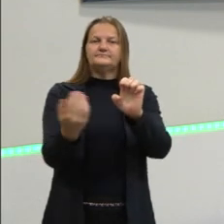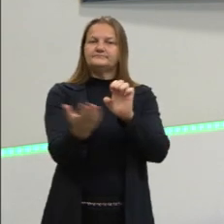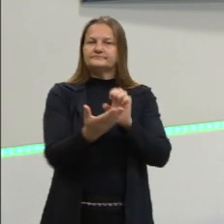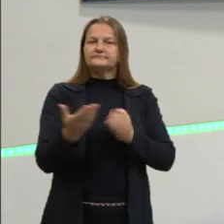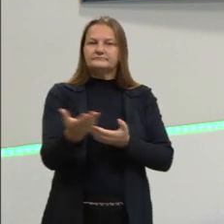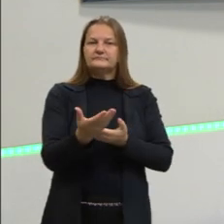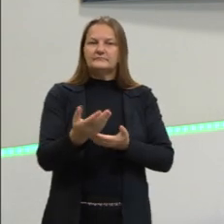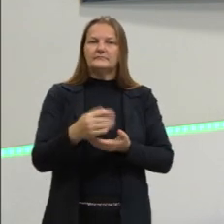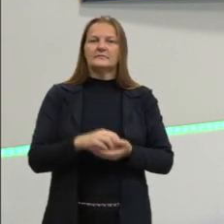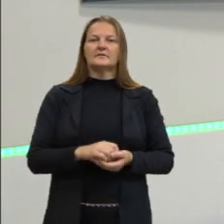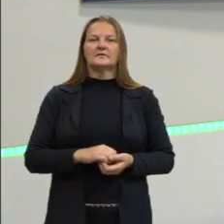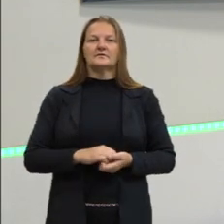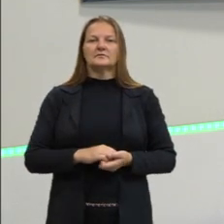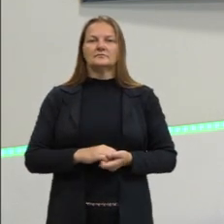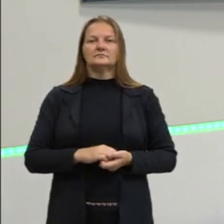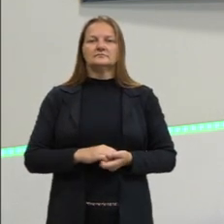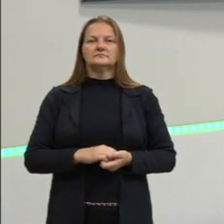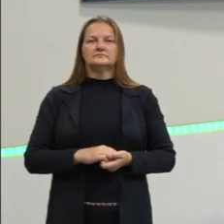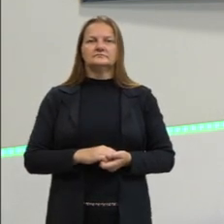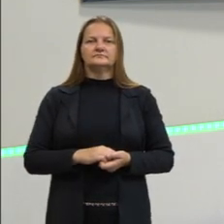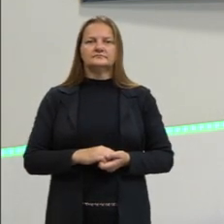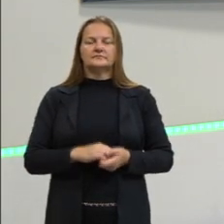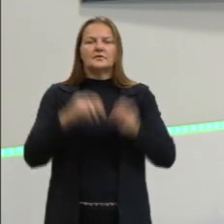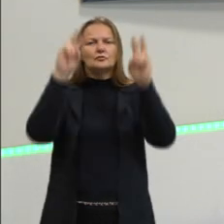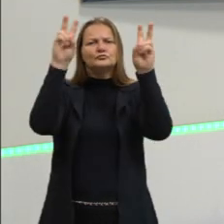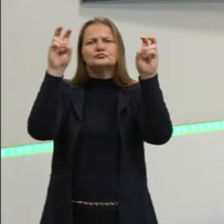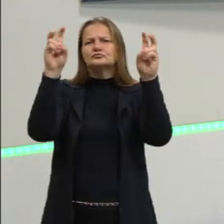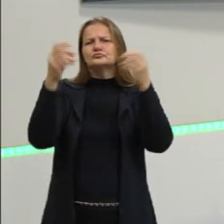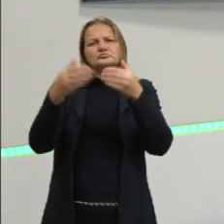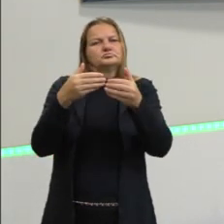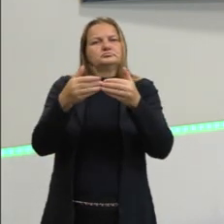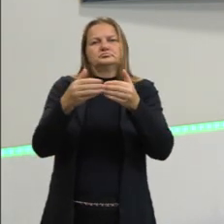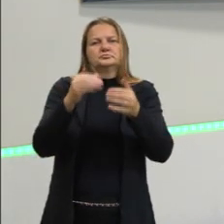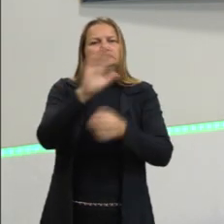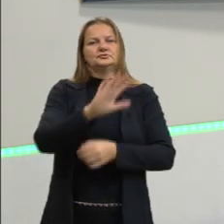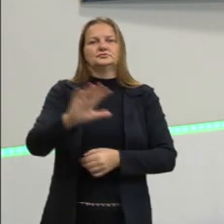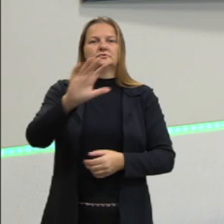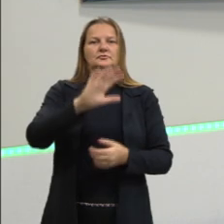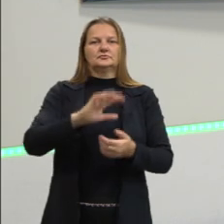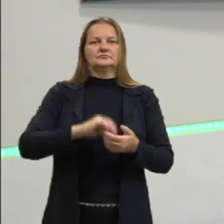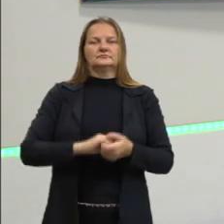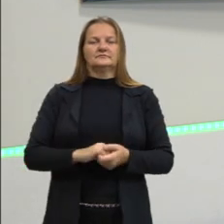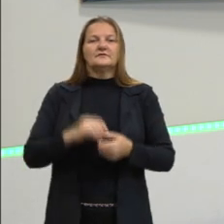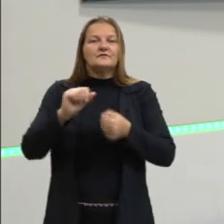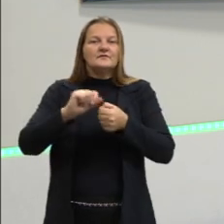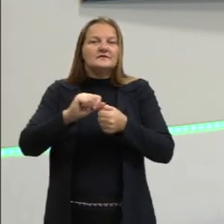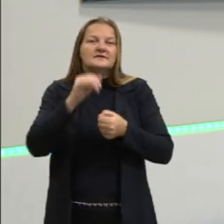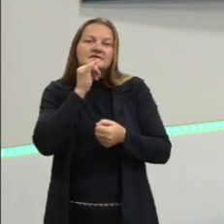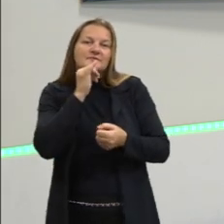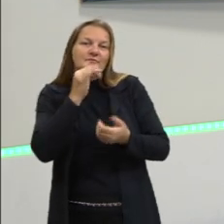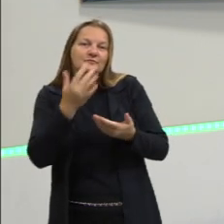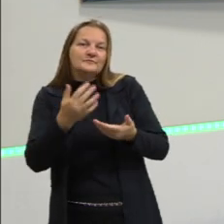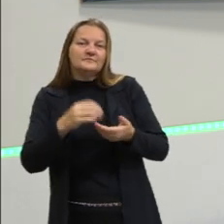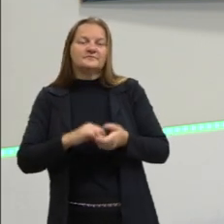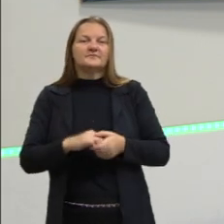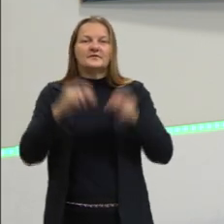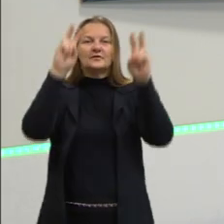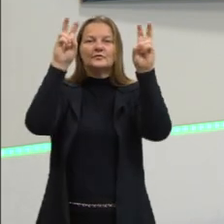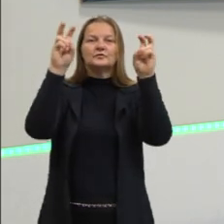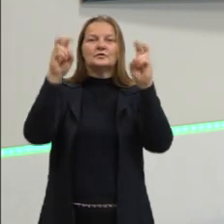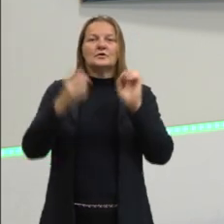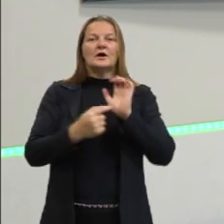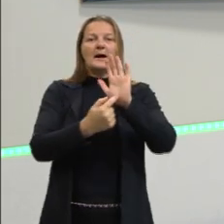sobre esse assunto. vamos fazer de conta que vai falar sobre uma